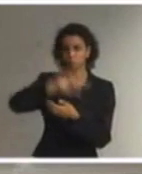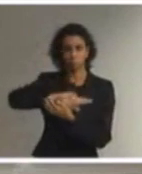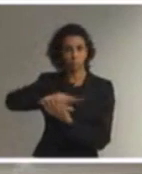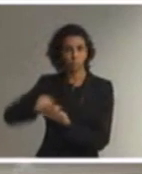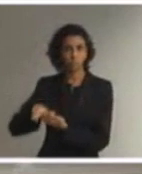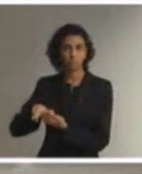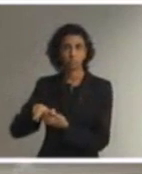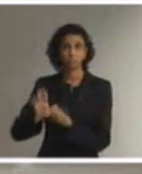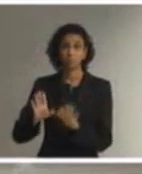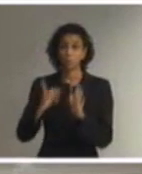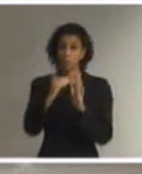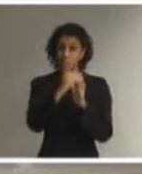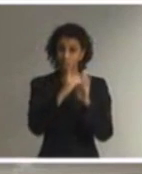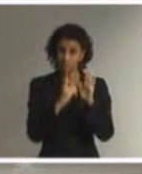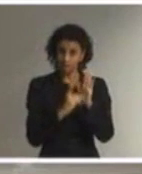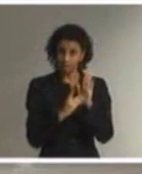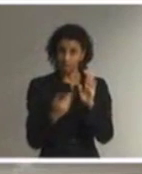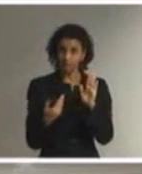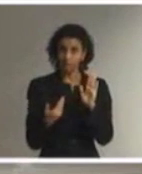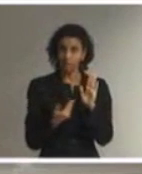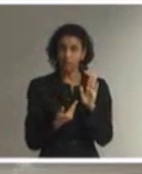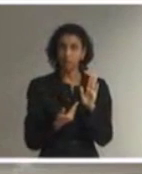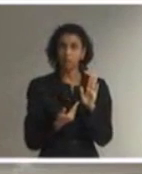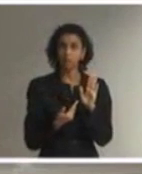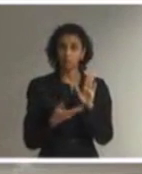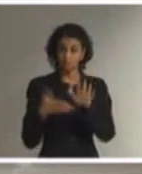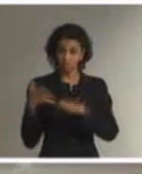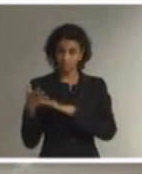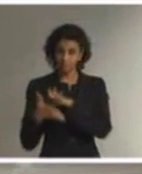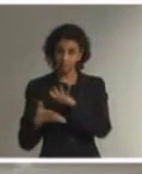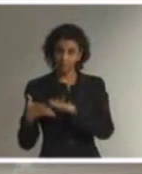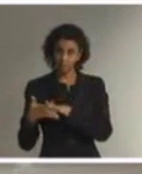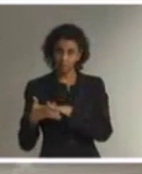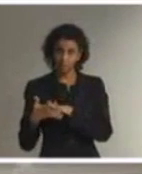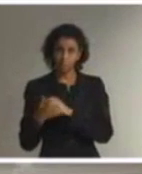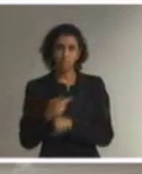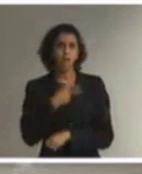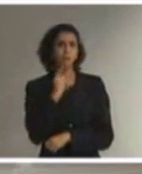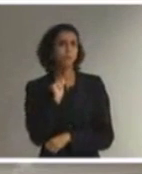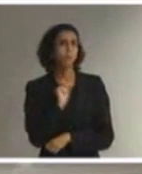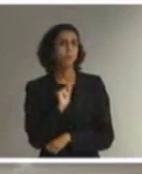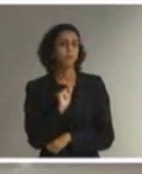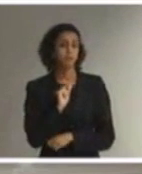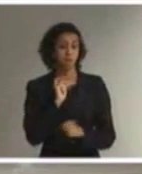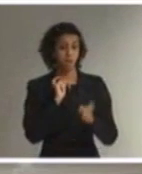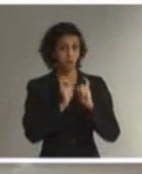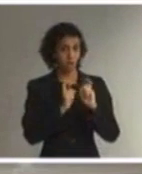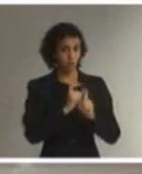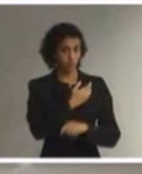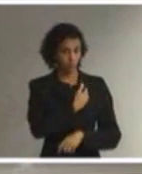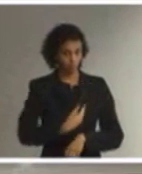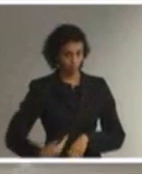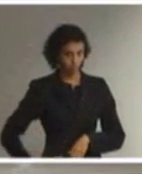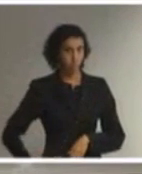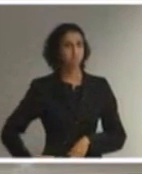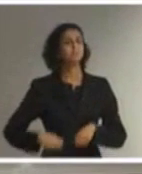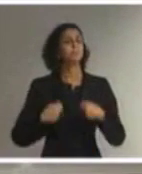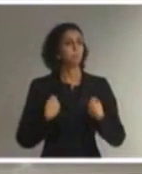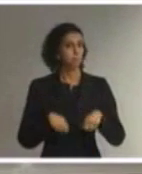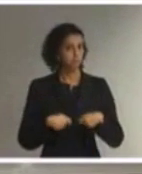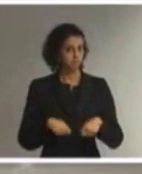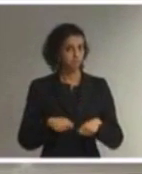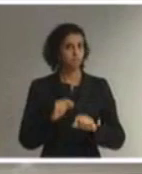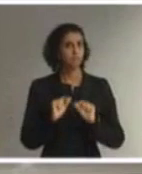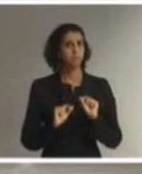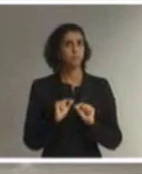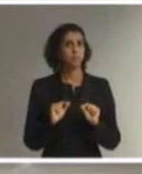o decreto regulamentador da Libras diz que a administração pública deve ter em seus